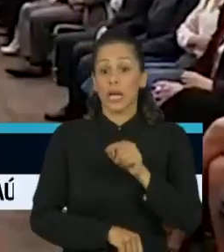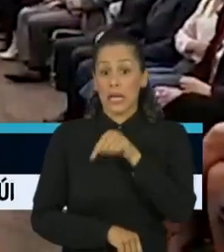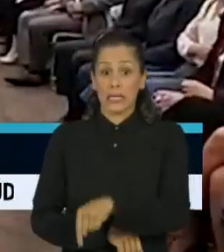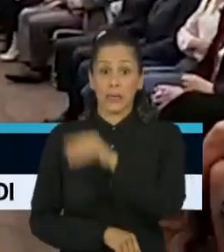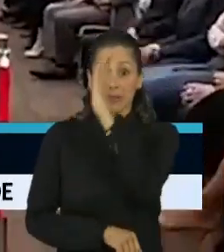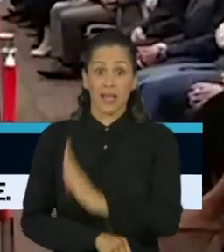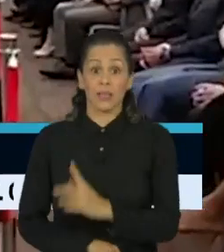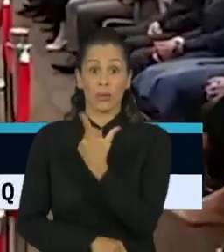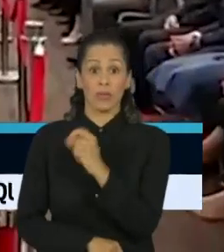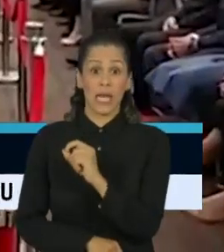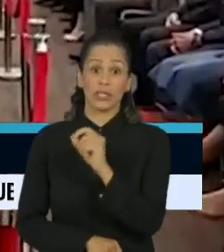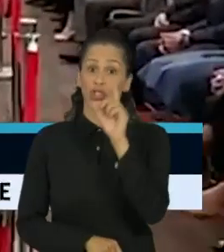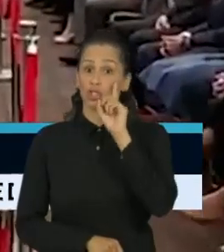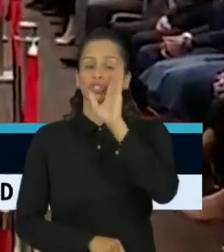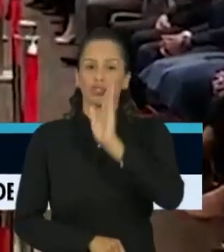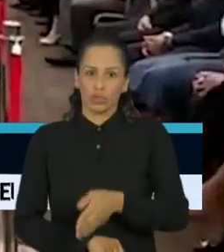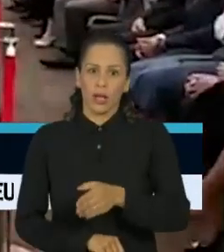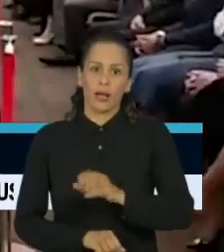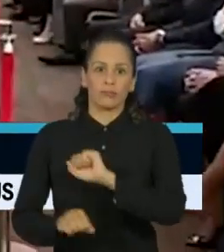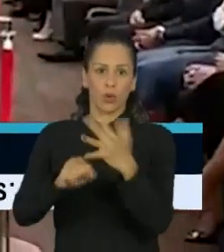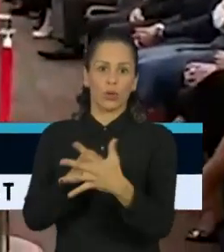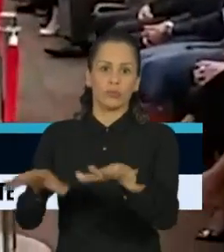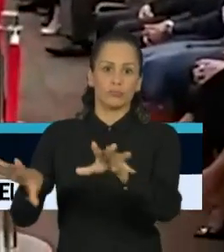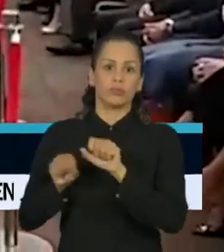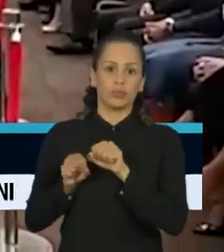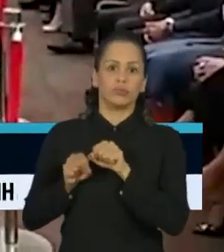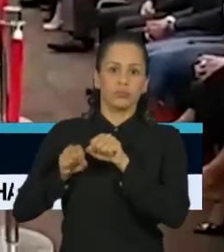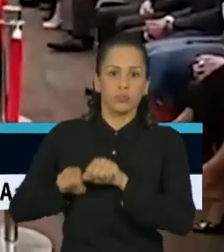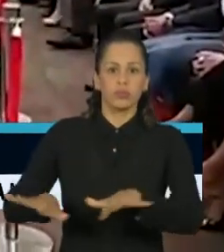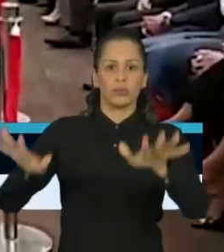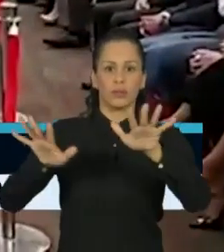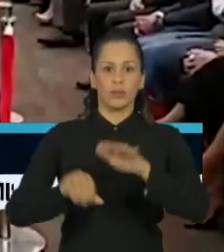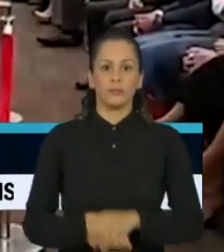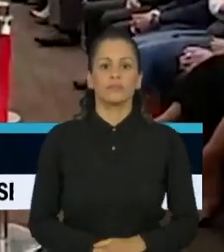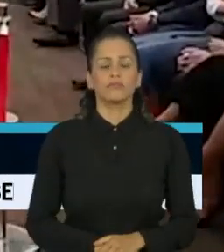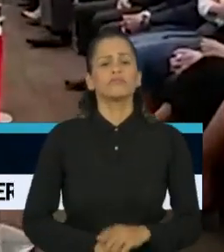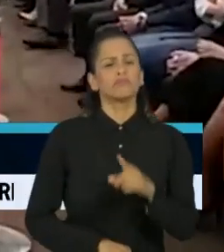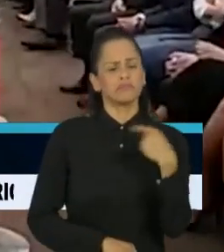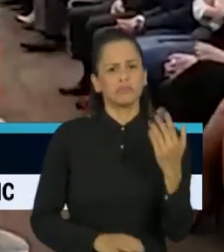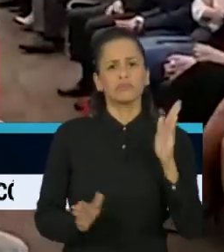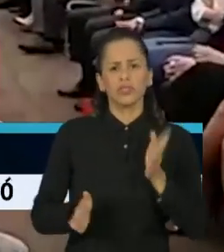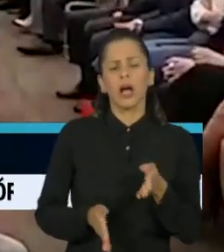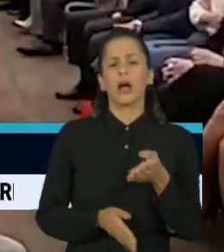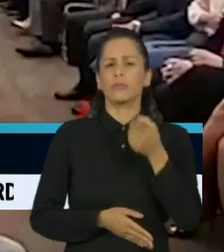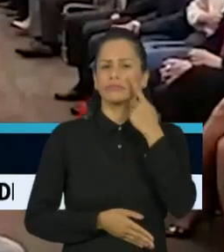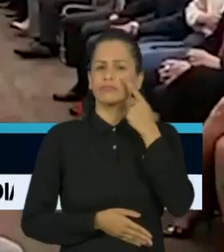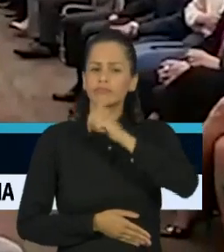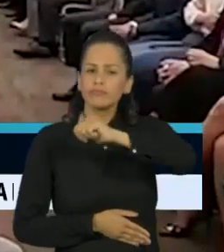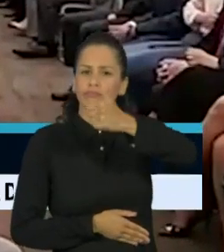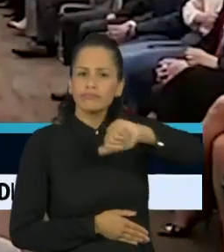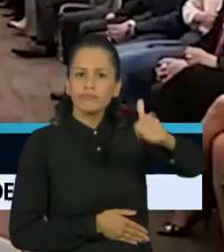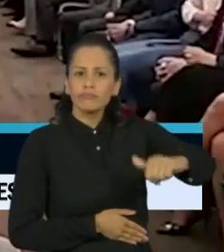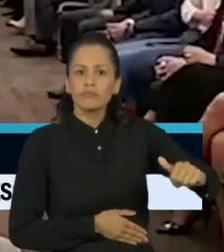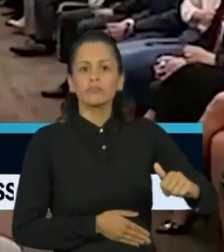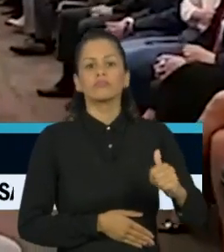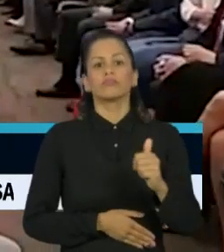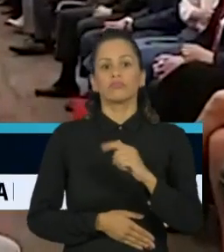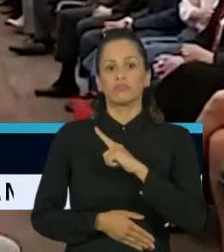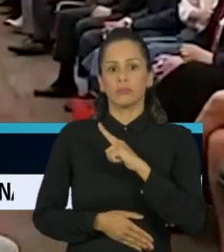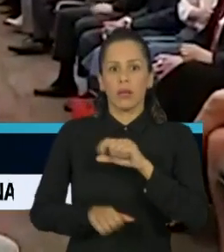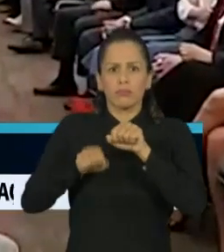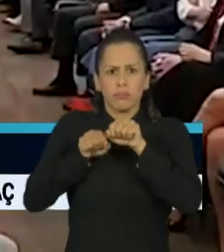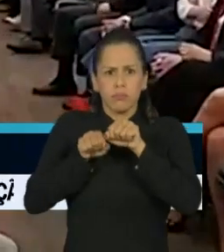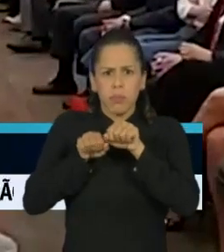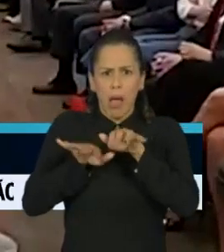entender, está sendo superdimensionado o poder destruidor